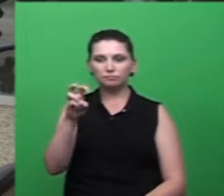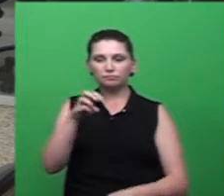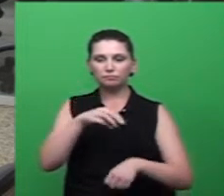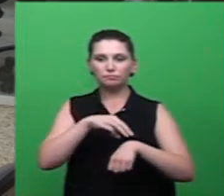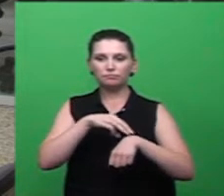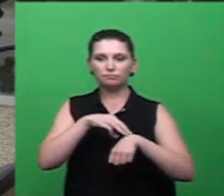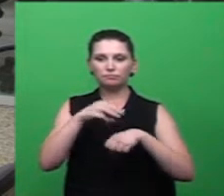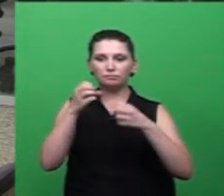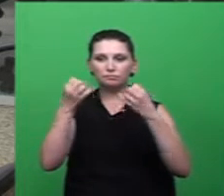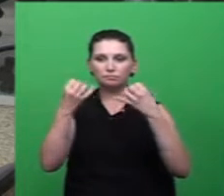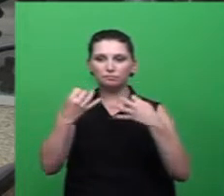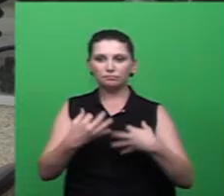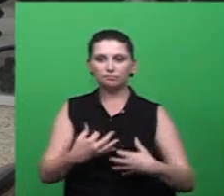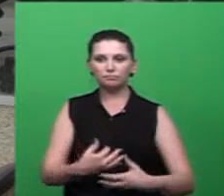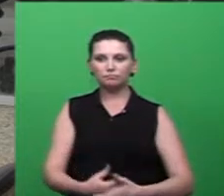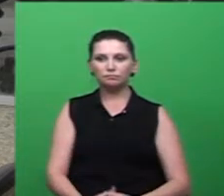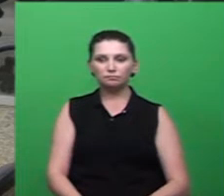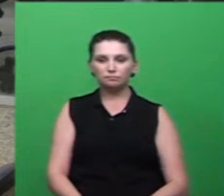de cinco minutos.